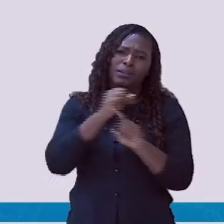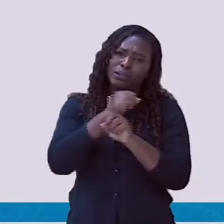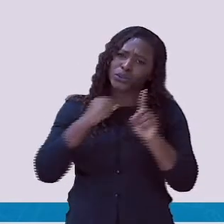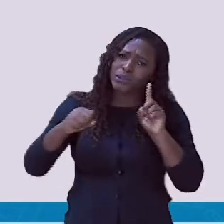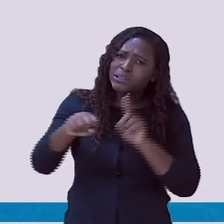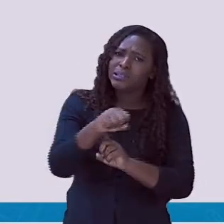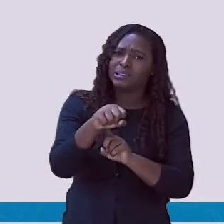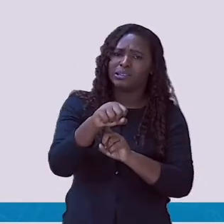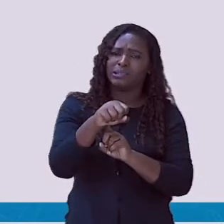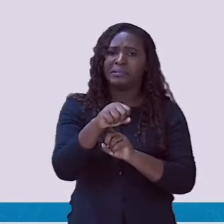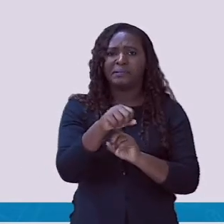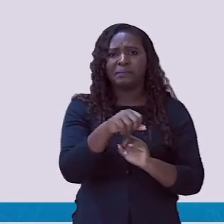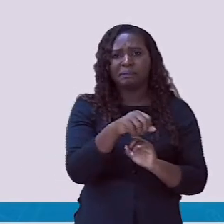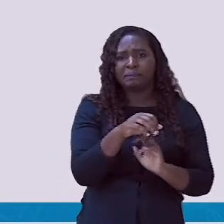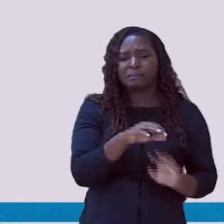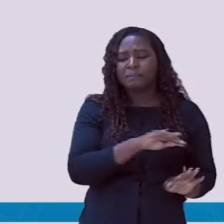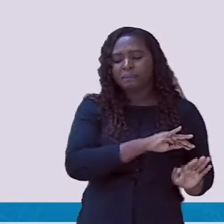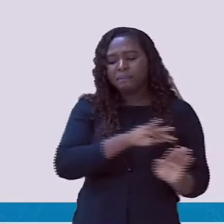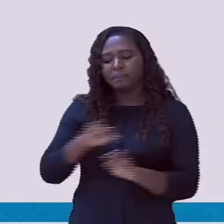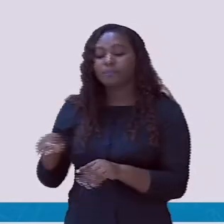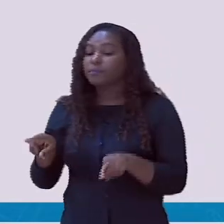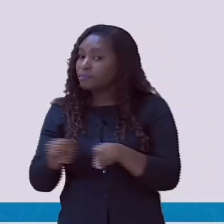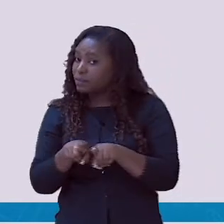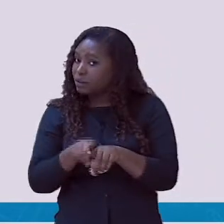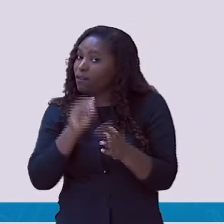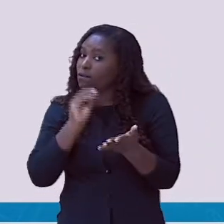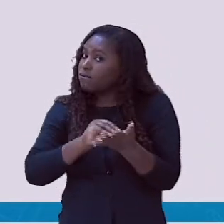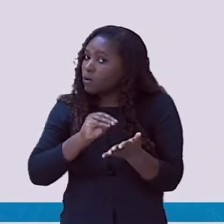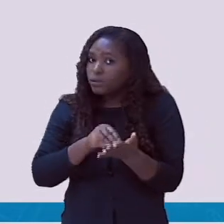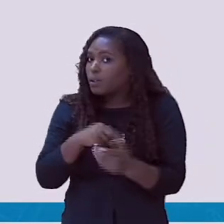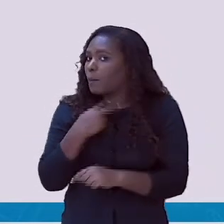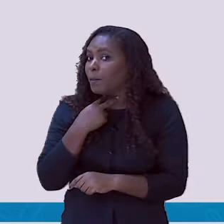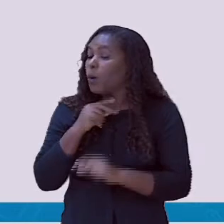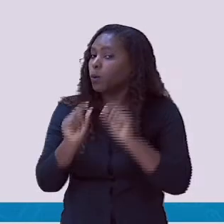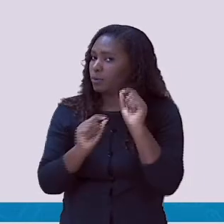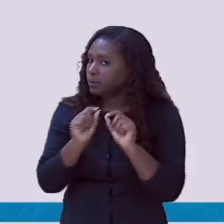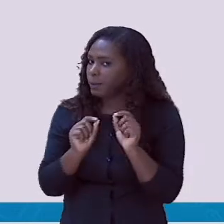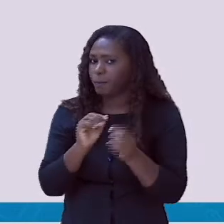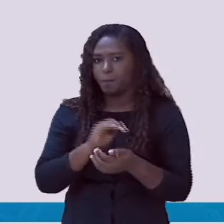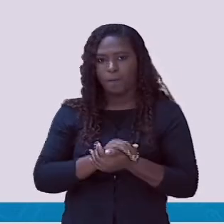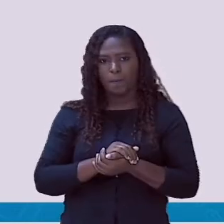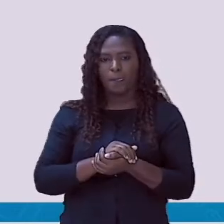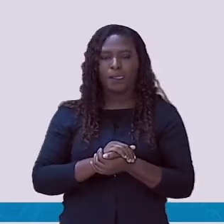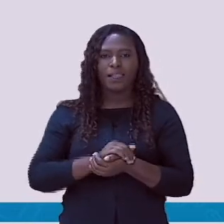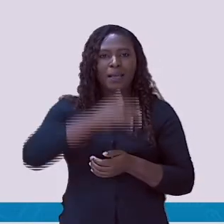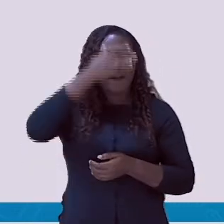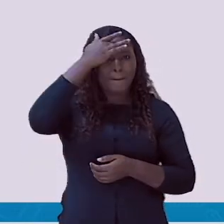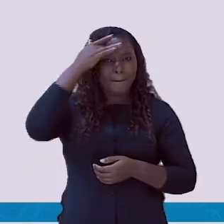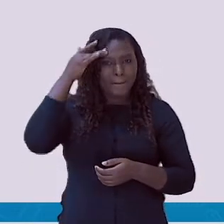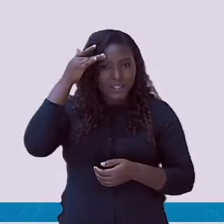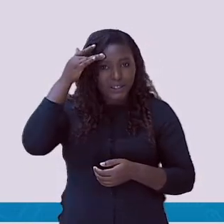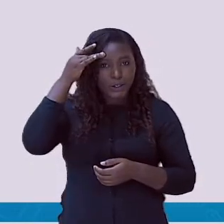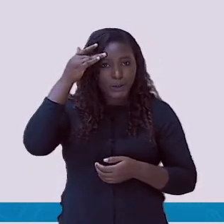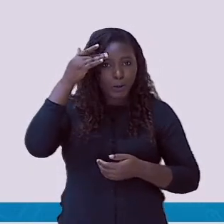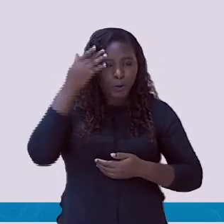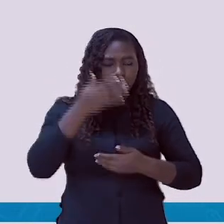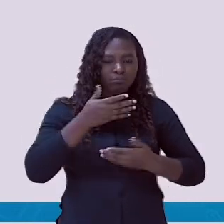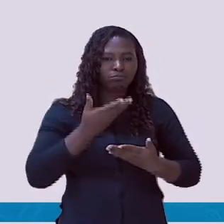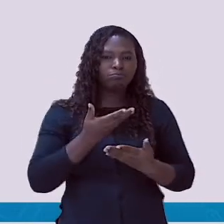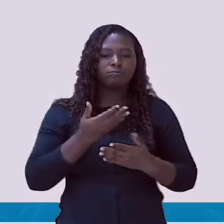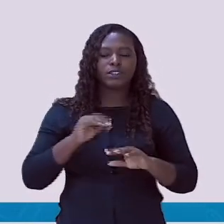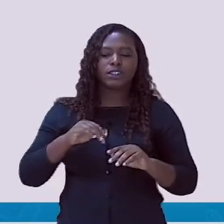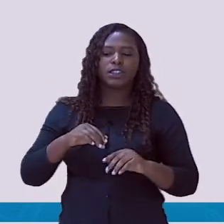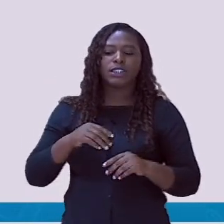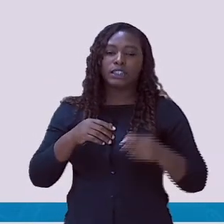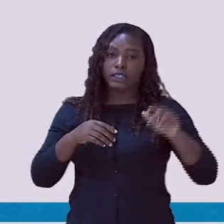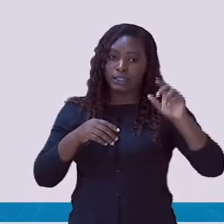O que não pode faltar? Essa inter-relação entre deficiência visual e educação.